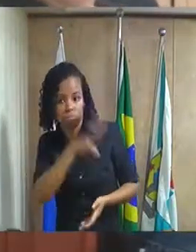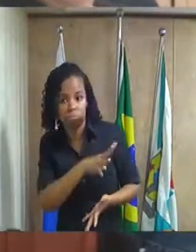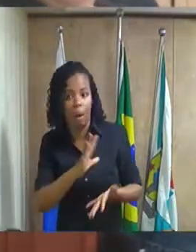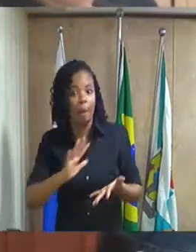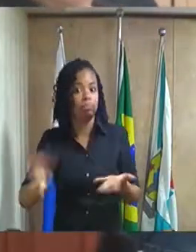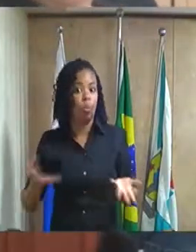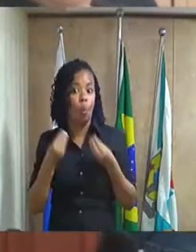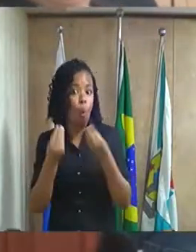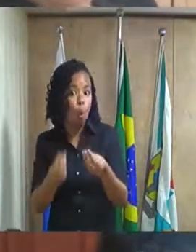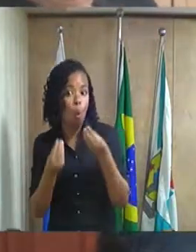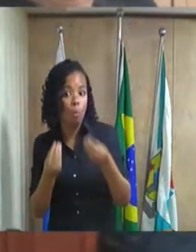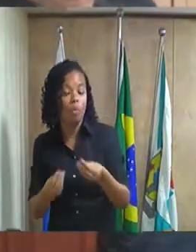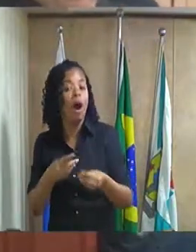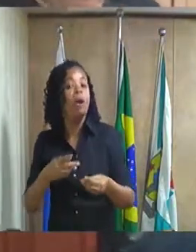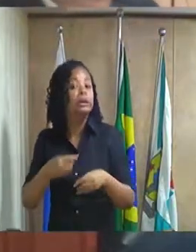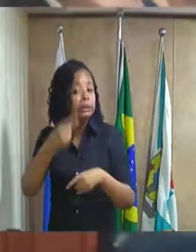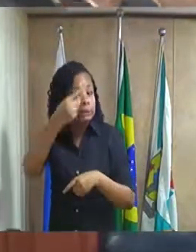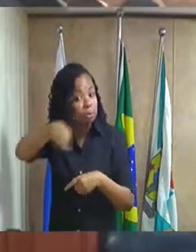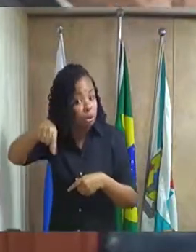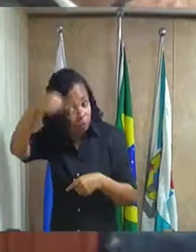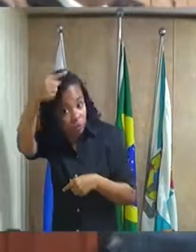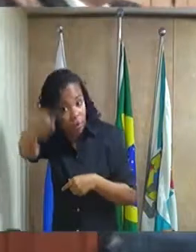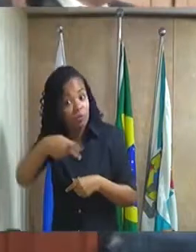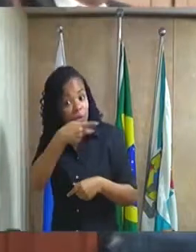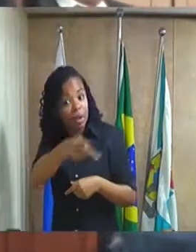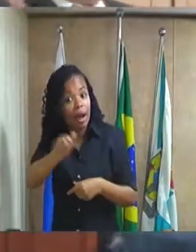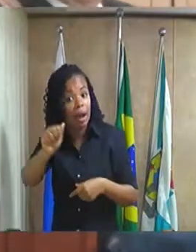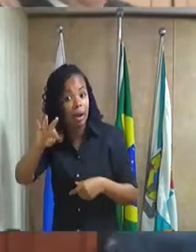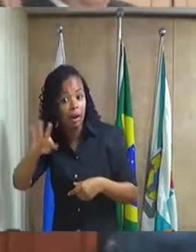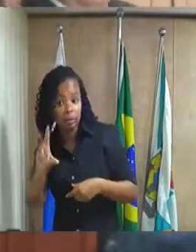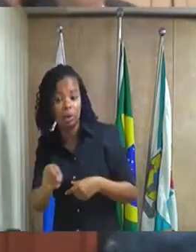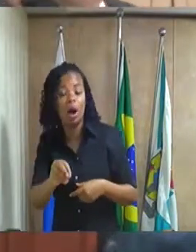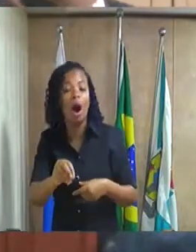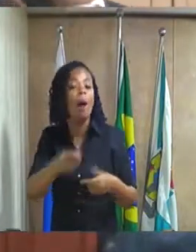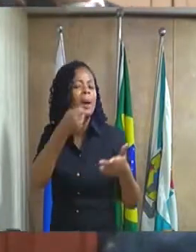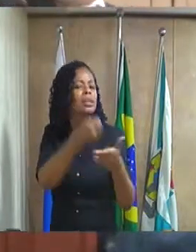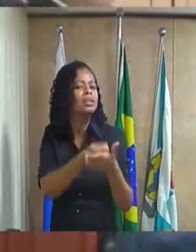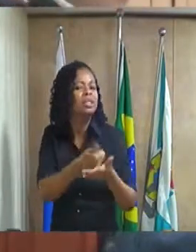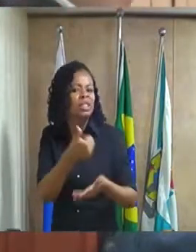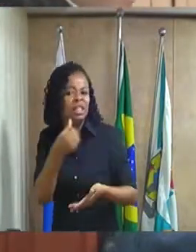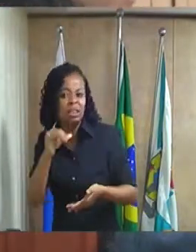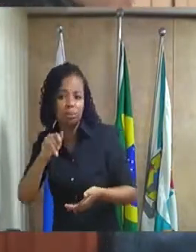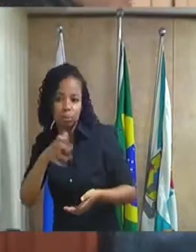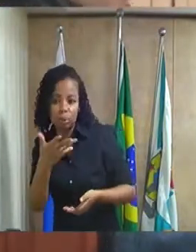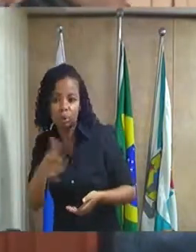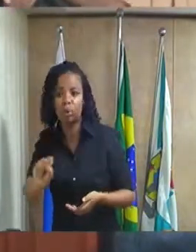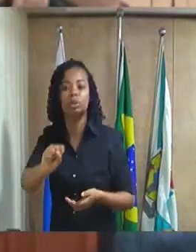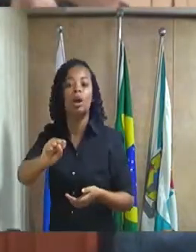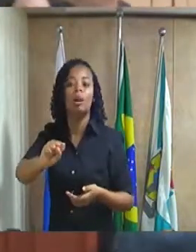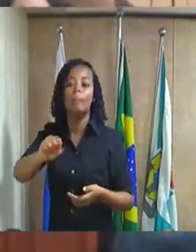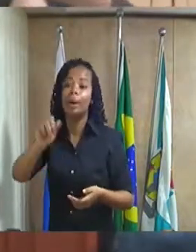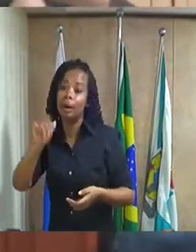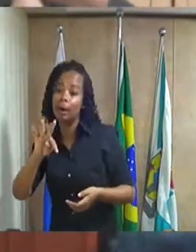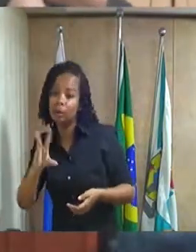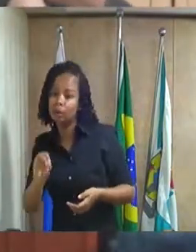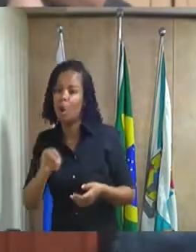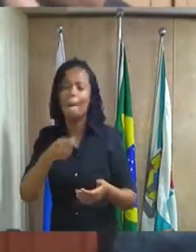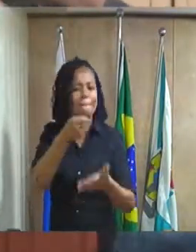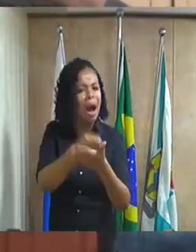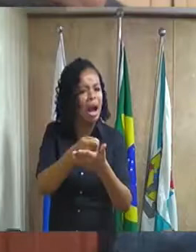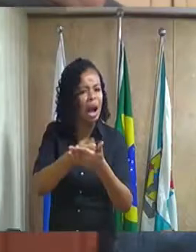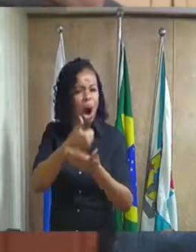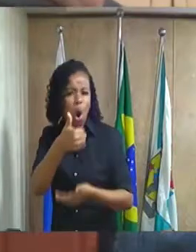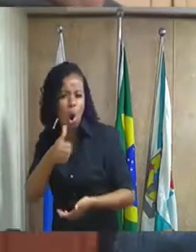falar sobre átrio nós pagamos quase 16 milhões de reais essa átrio a prefeitura não consegue pagar só paga 11